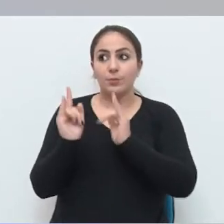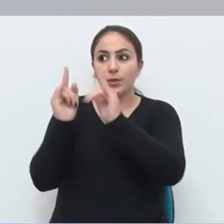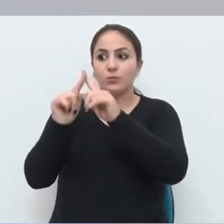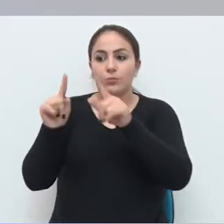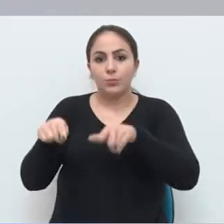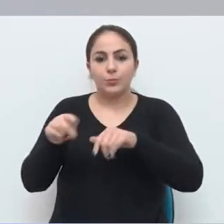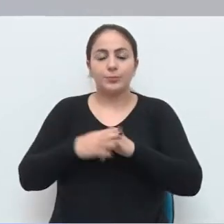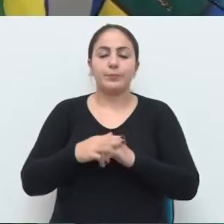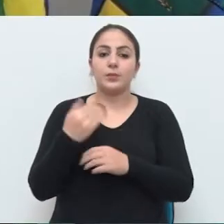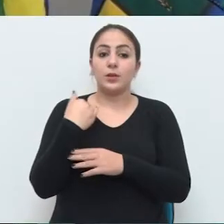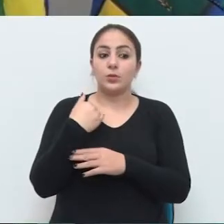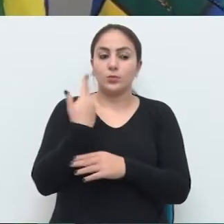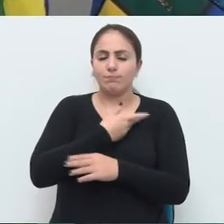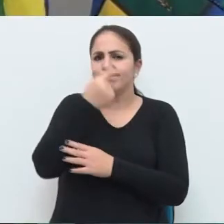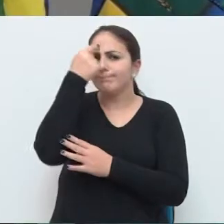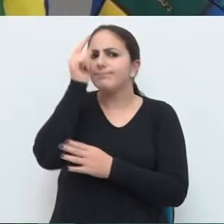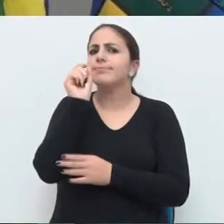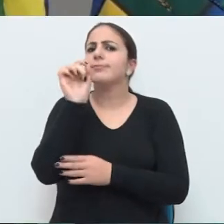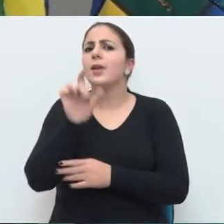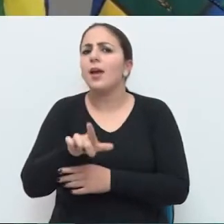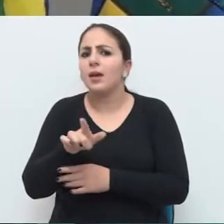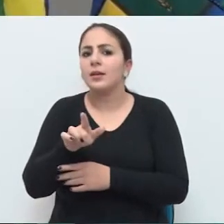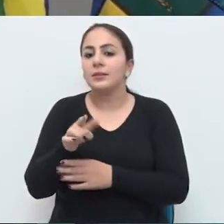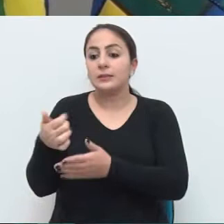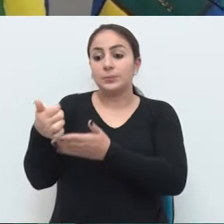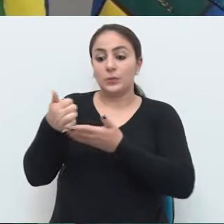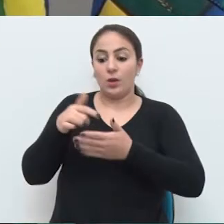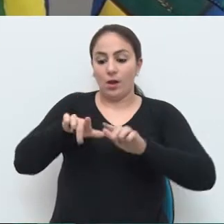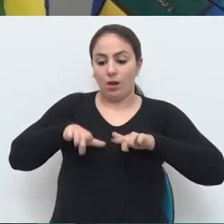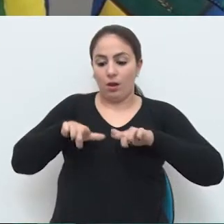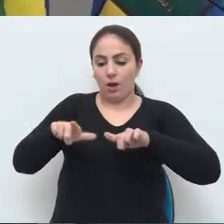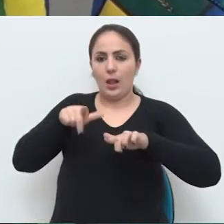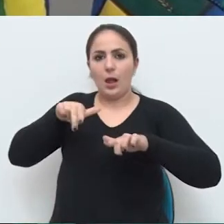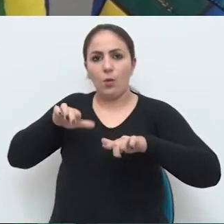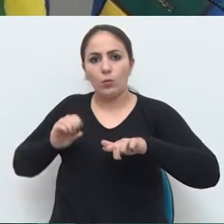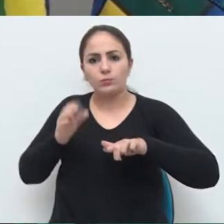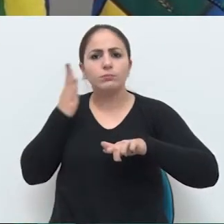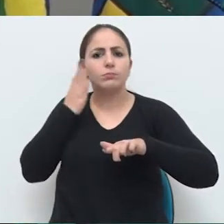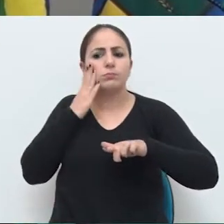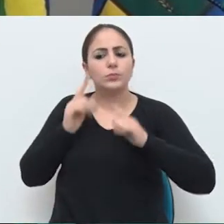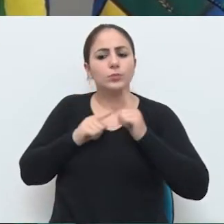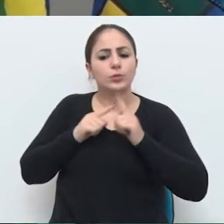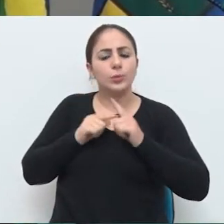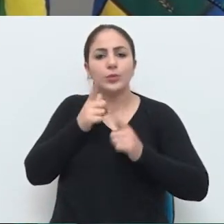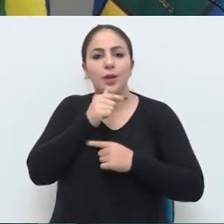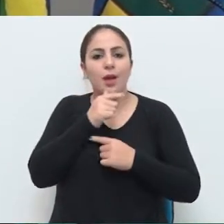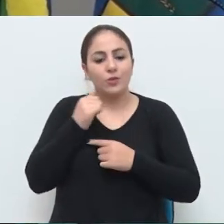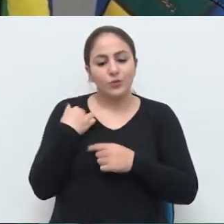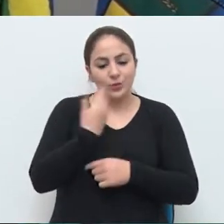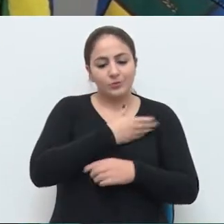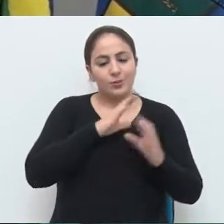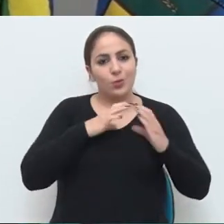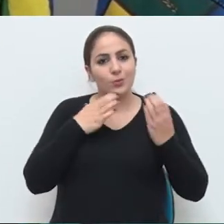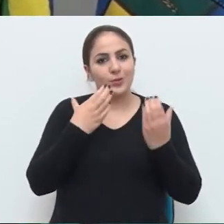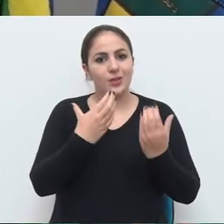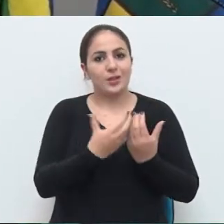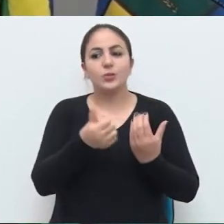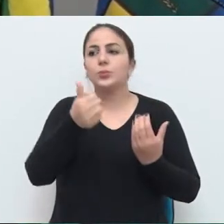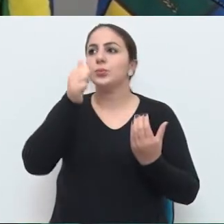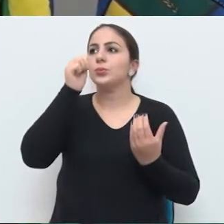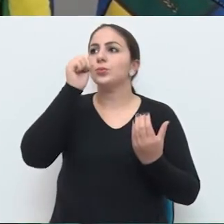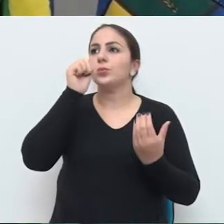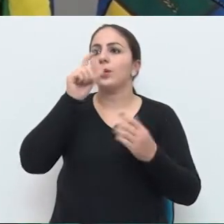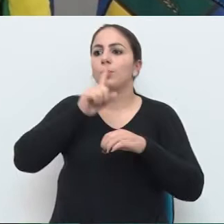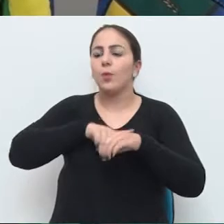prédios públicos. Então a ideia nossa é pedir os laudos para saber que tipo de água a nossa comunidade está bebendo quando